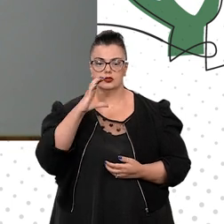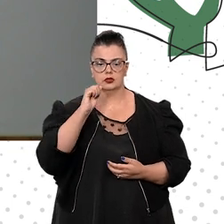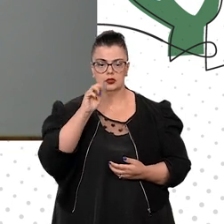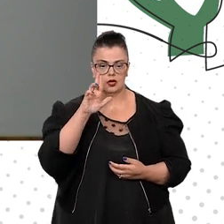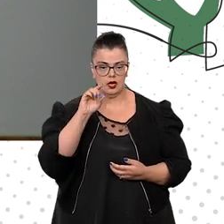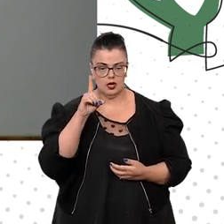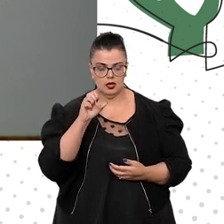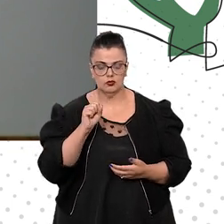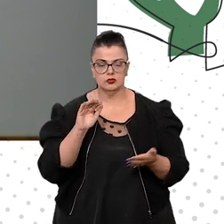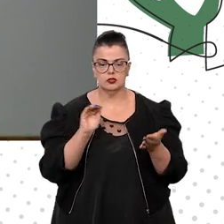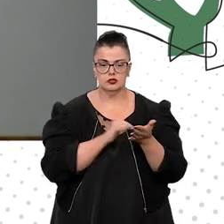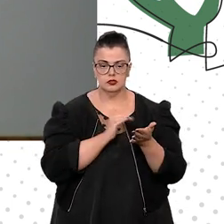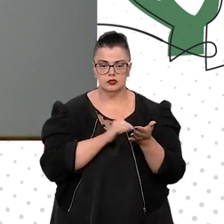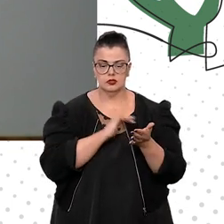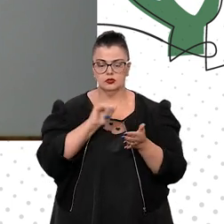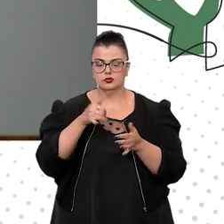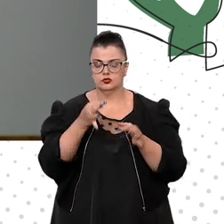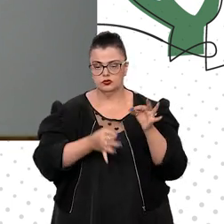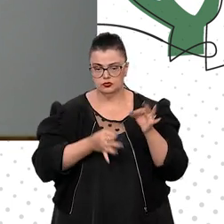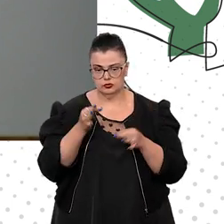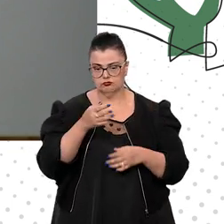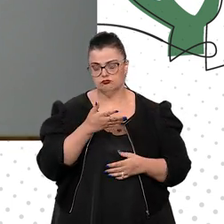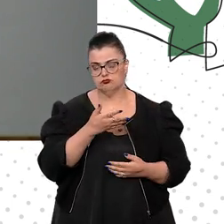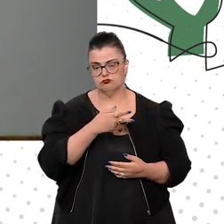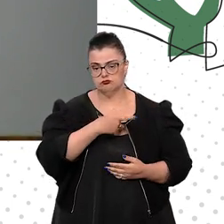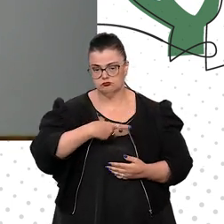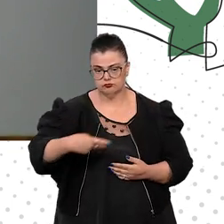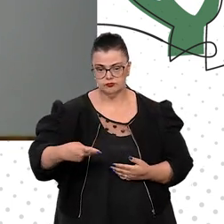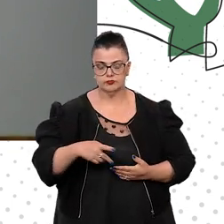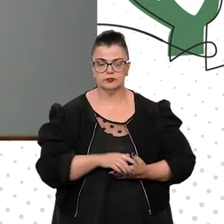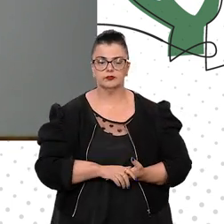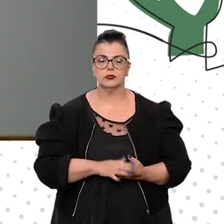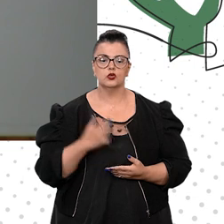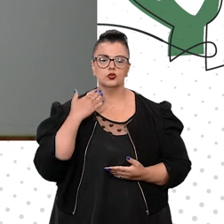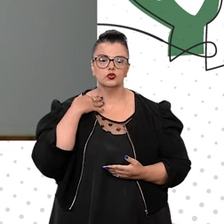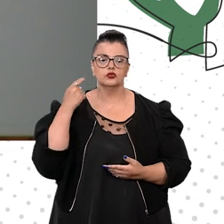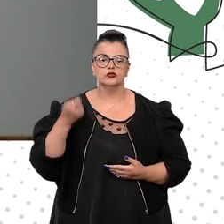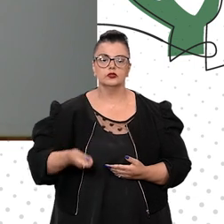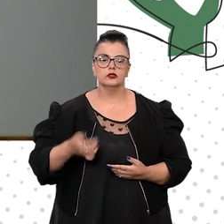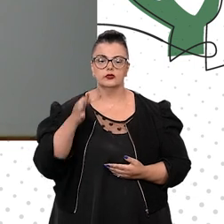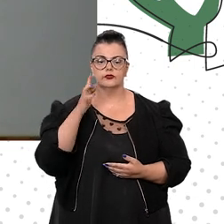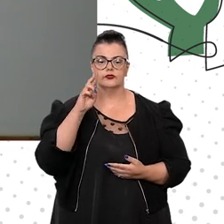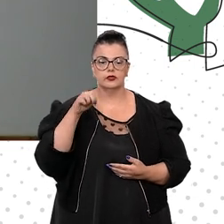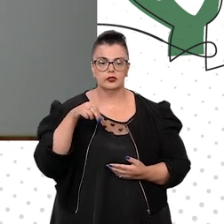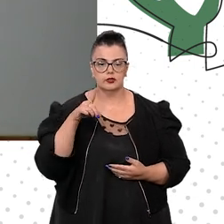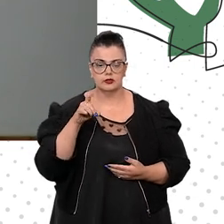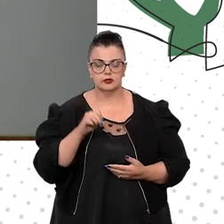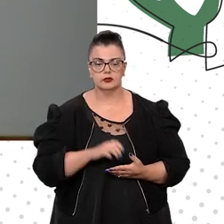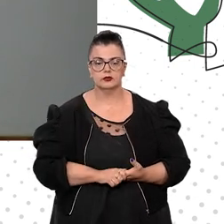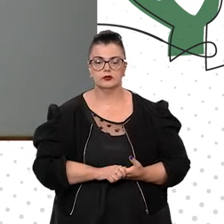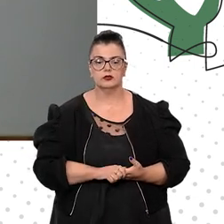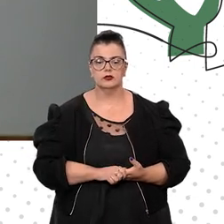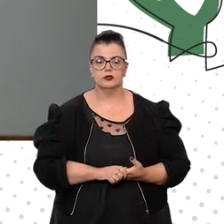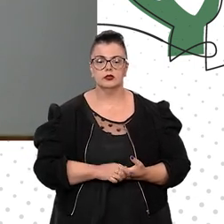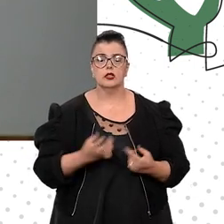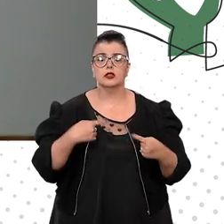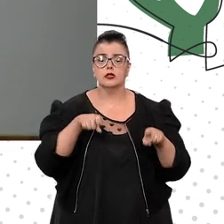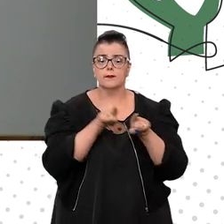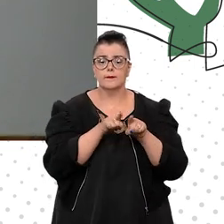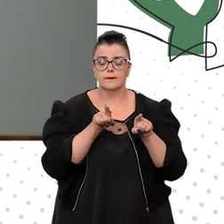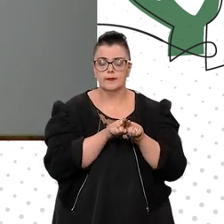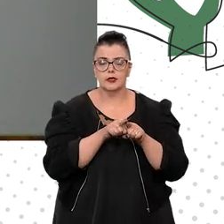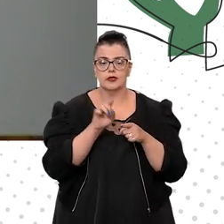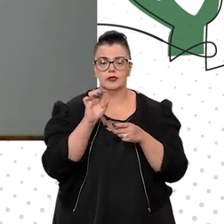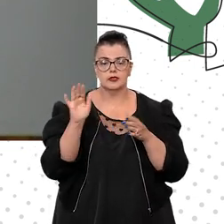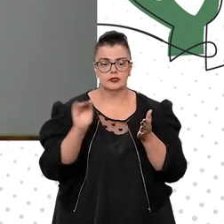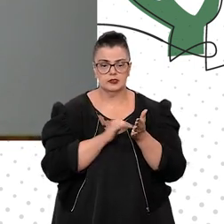o secretário-judicial da Presidência, o juiz Fernando Gajardoni, o secretário-executivo da Infam,